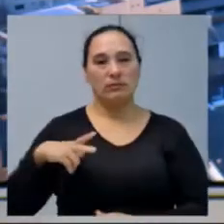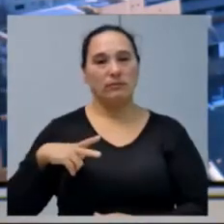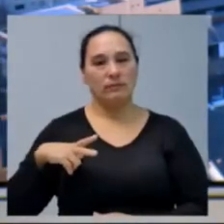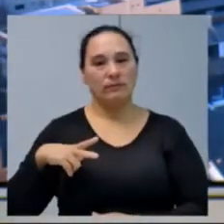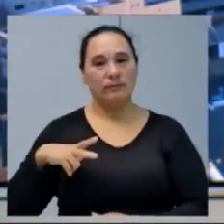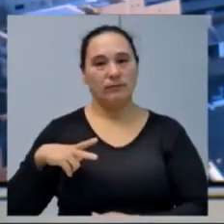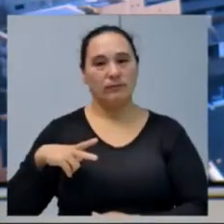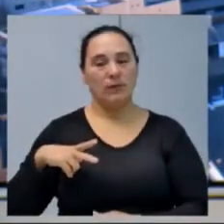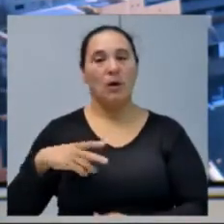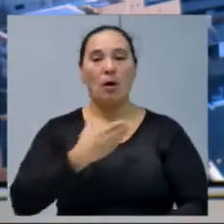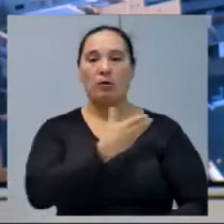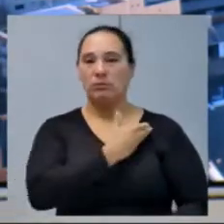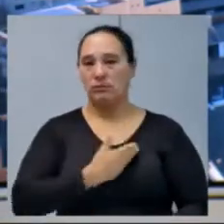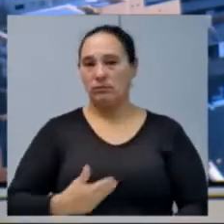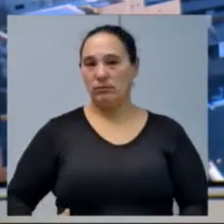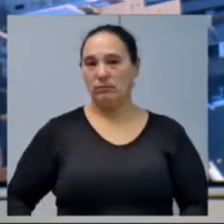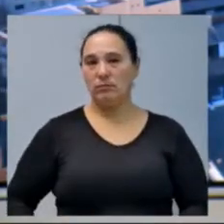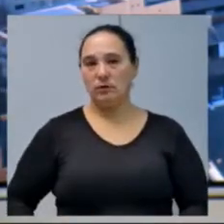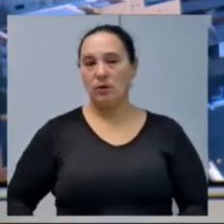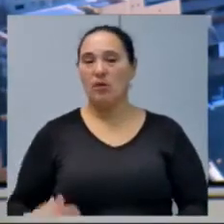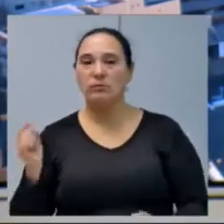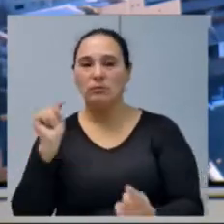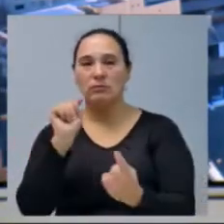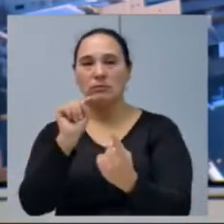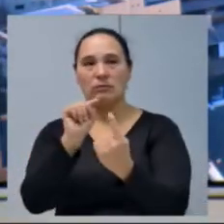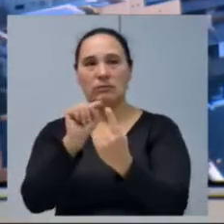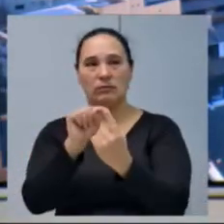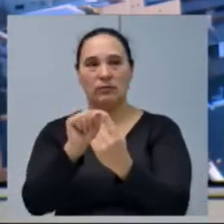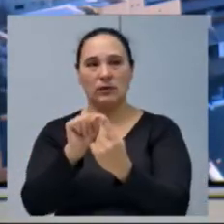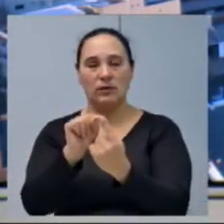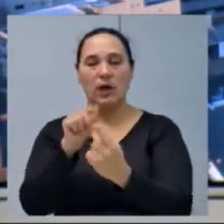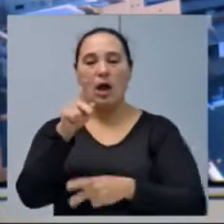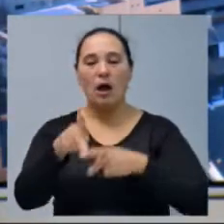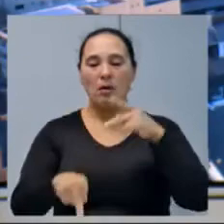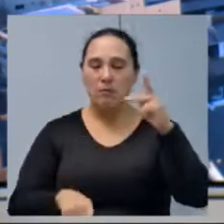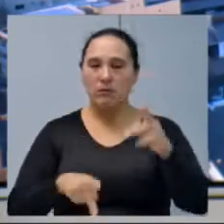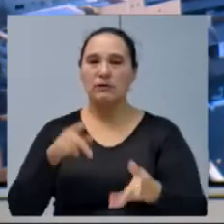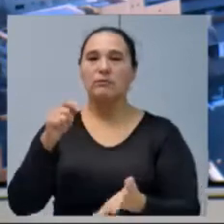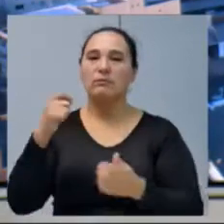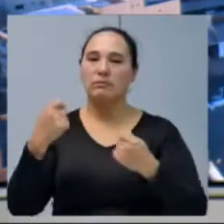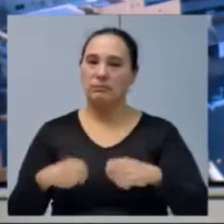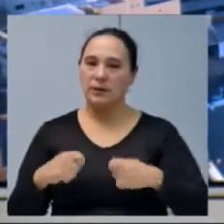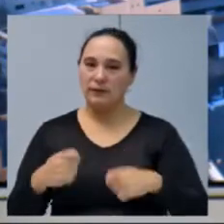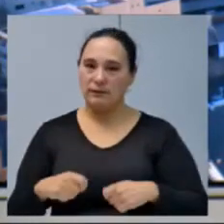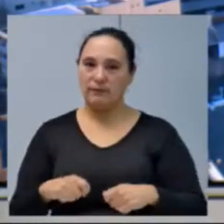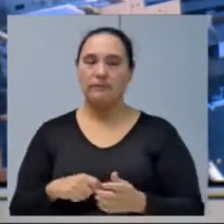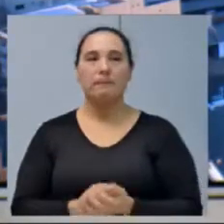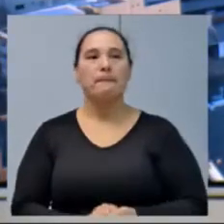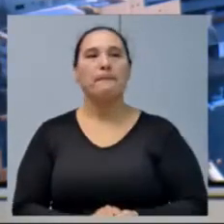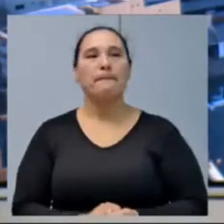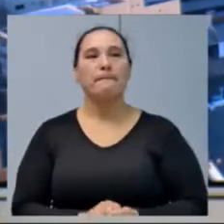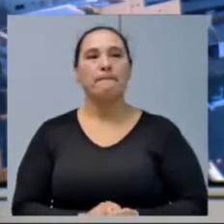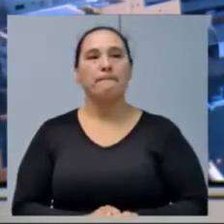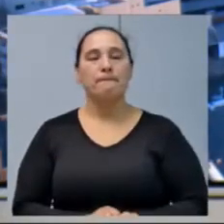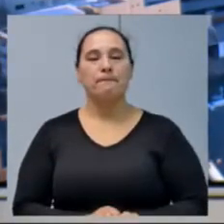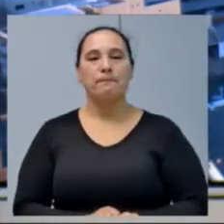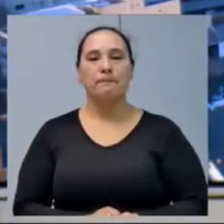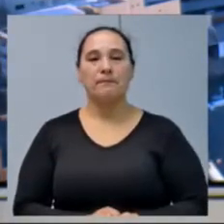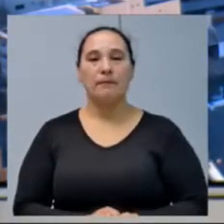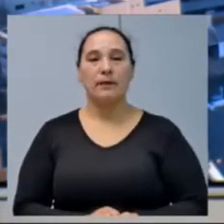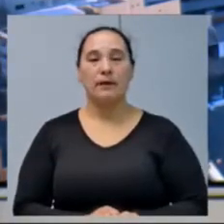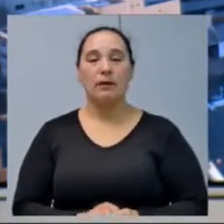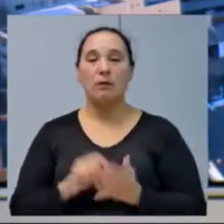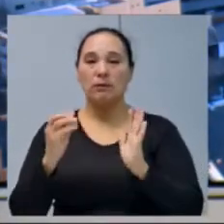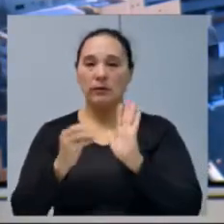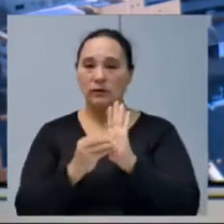com a pública para atingir os objetivos que realmente a população de chancherense aí precisa. Tem uma